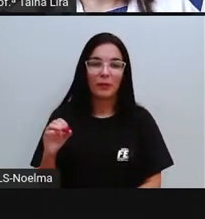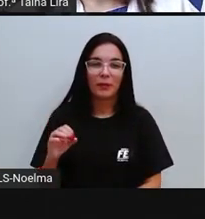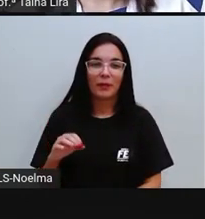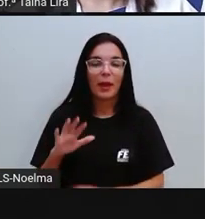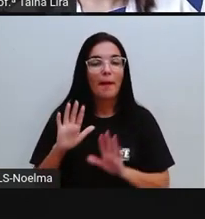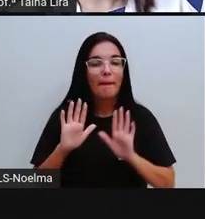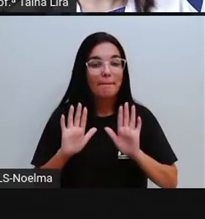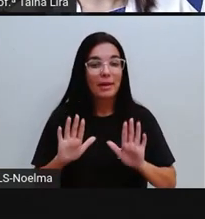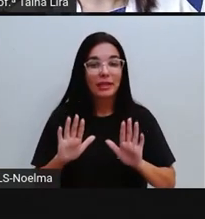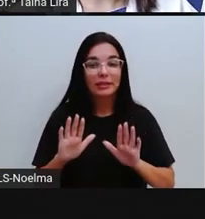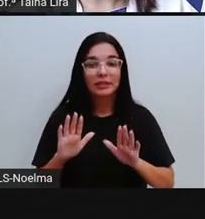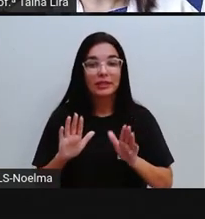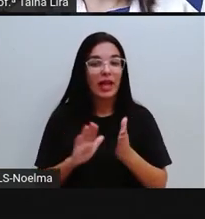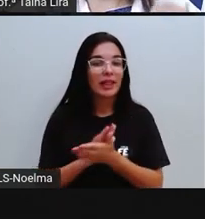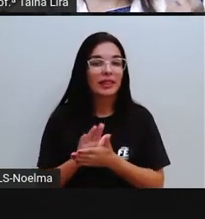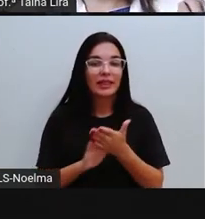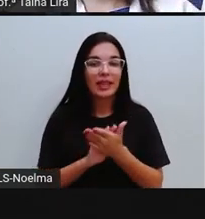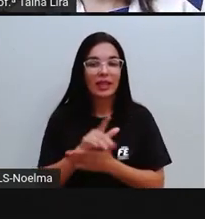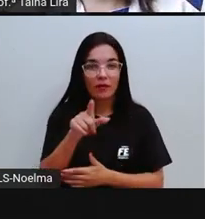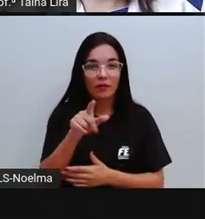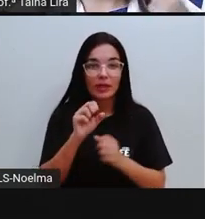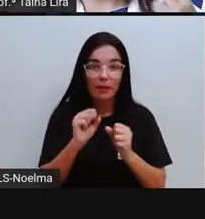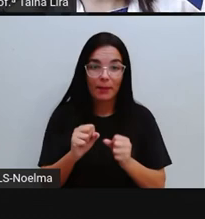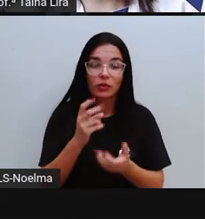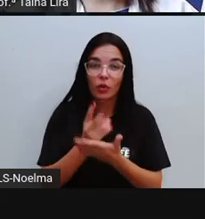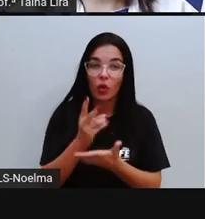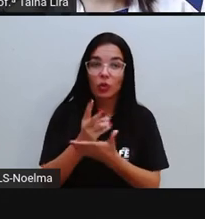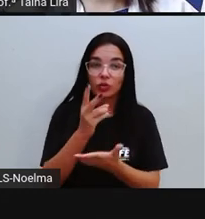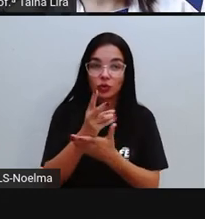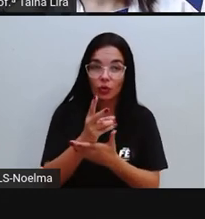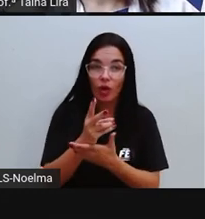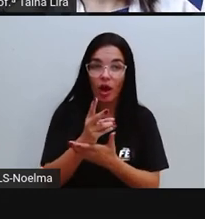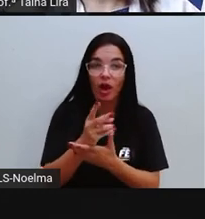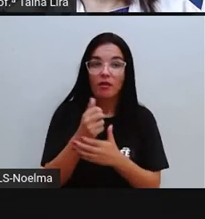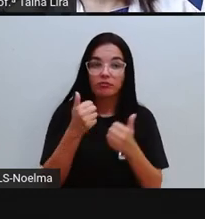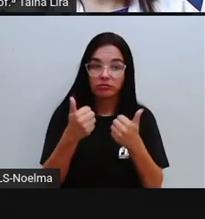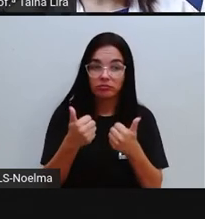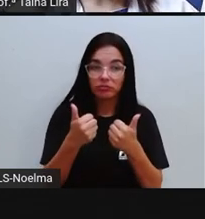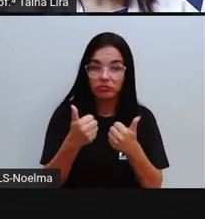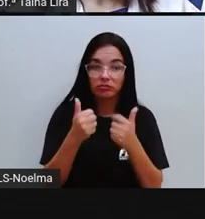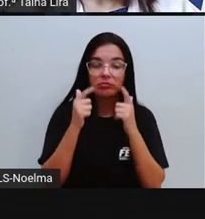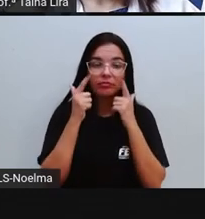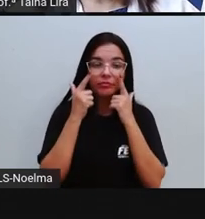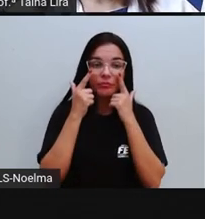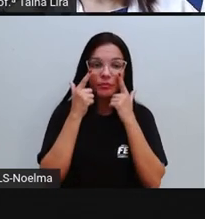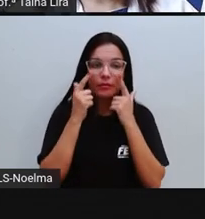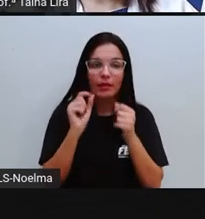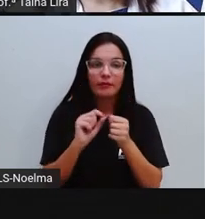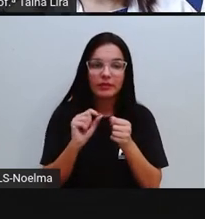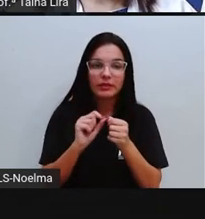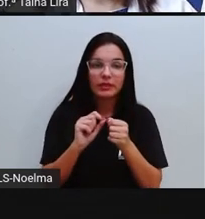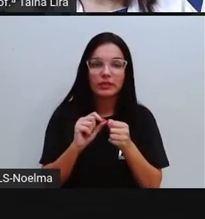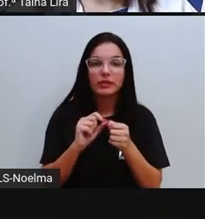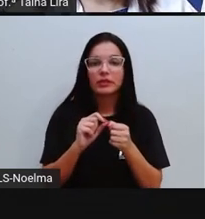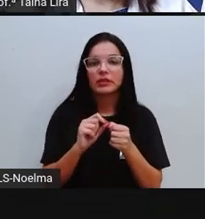Mas tudo bem. E aí, segundo ano, você pode continuar aí, tá certo? para poder